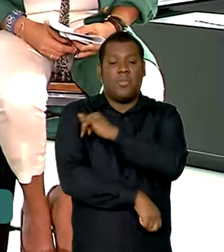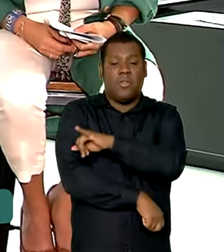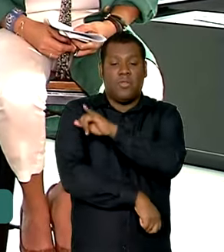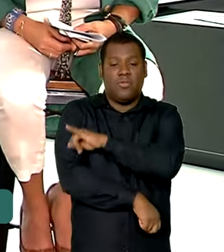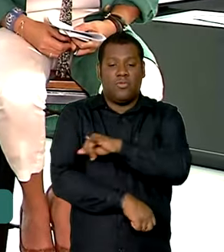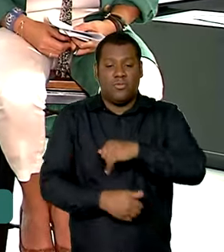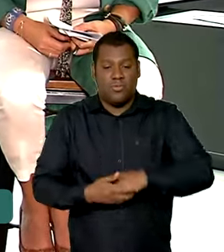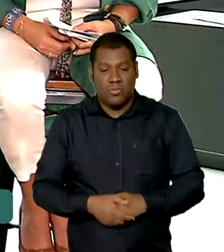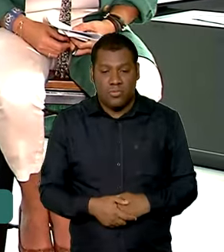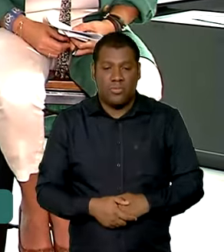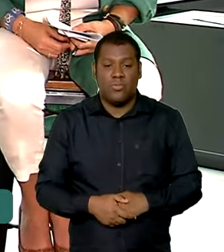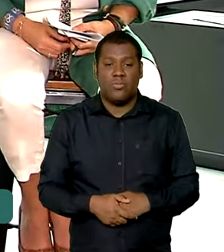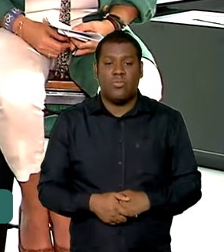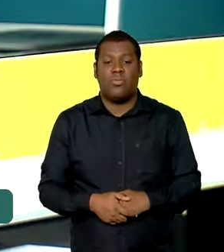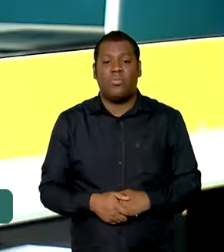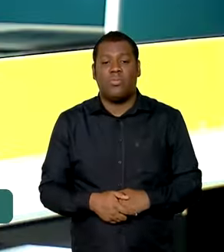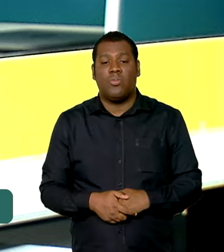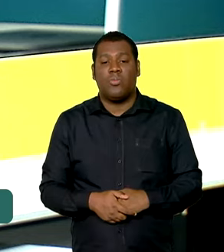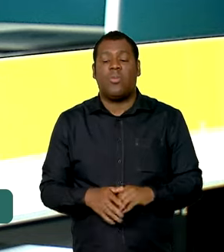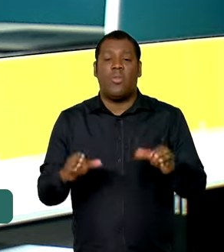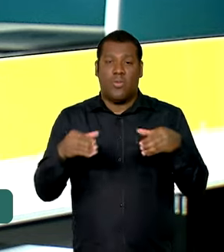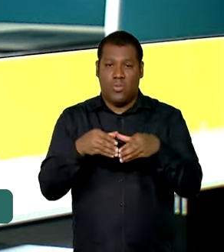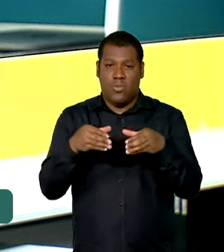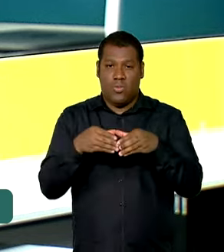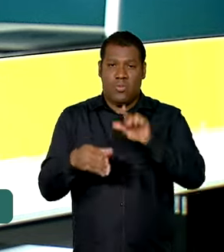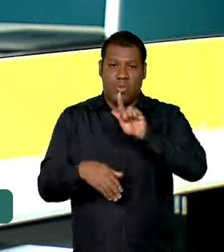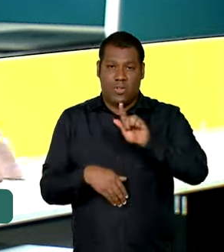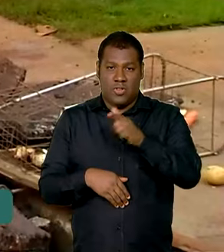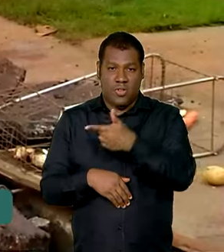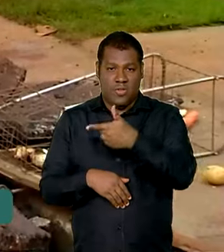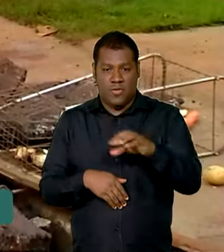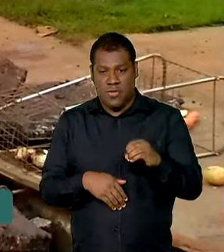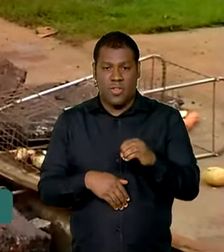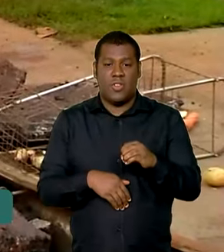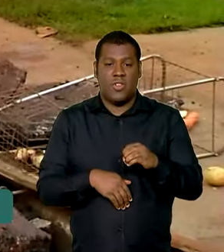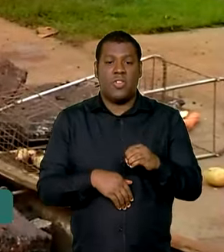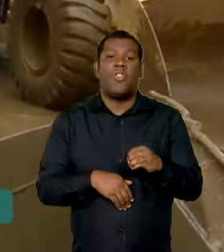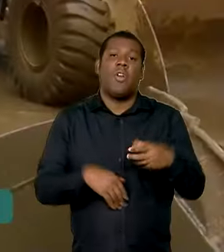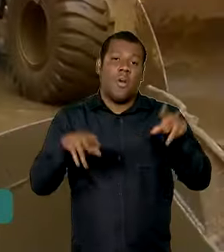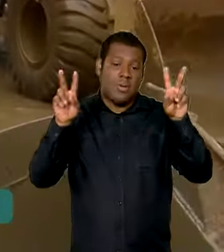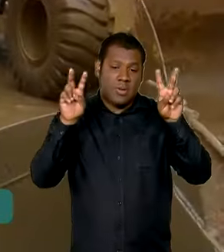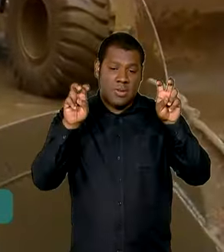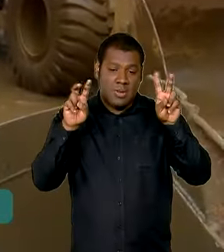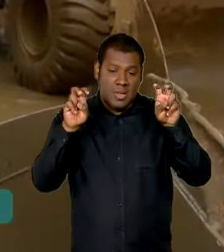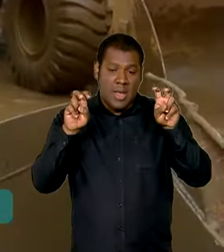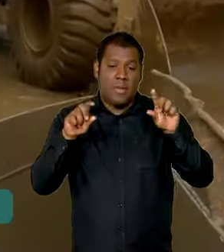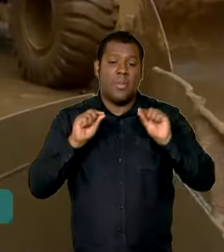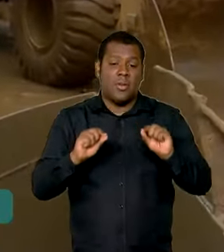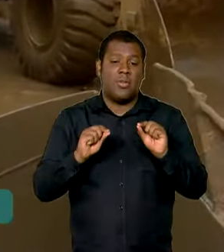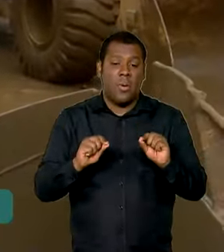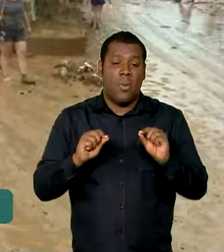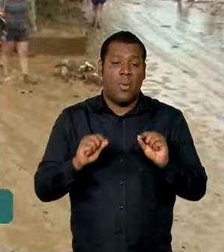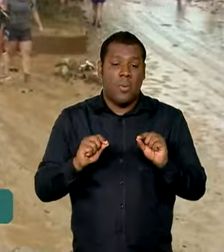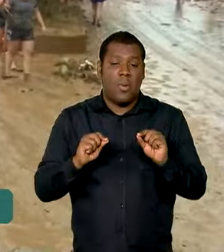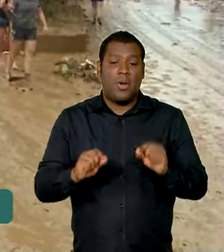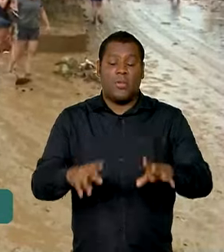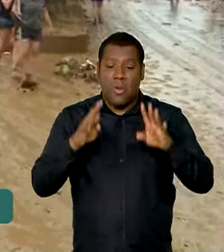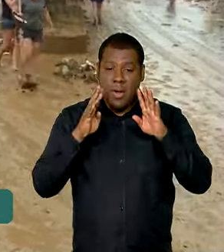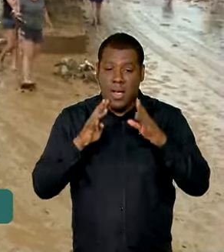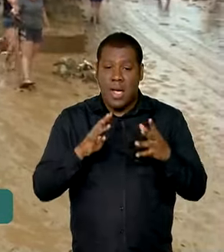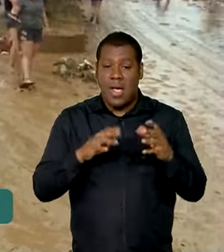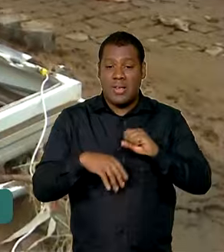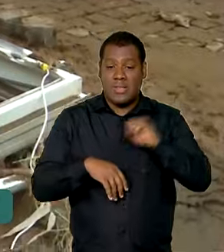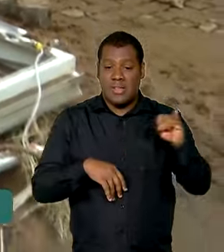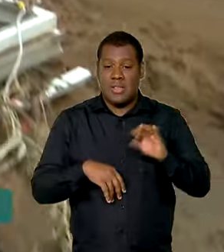sob o comando brasileiro o grupo de trabalho terá um eixo dedicado a adaptação preventiva e emergencial para eventos